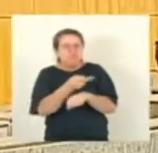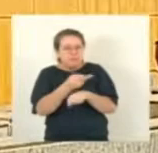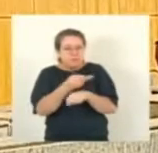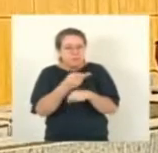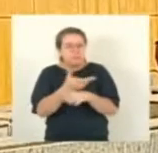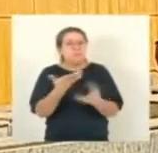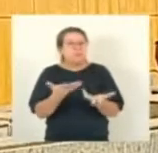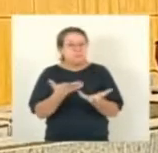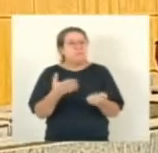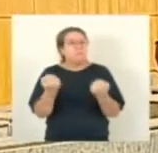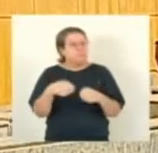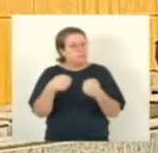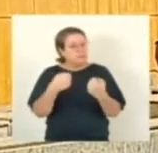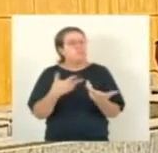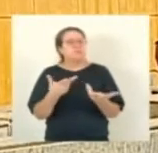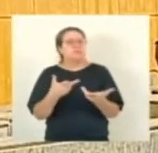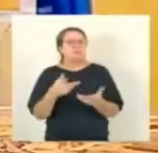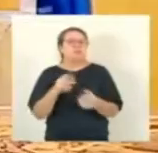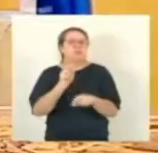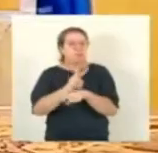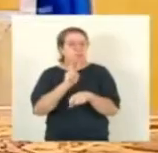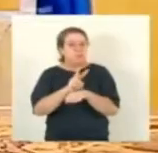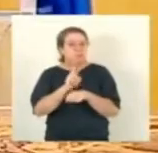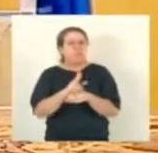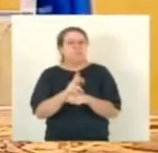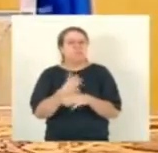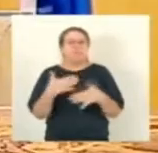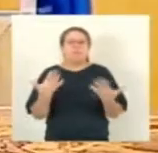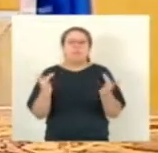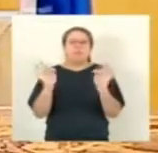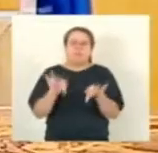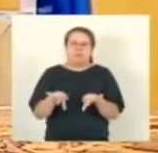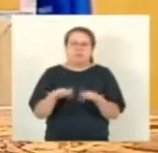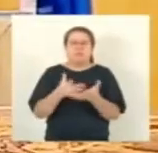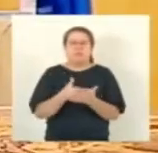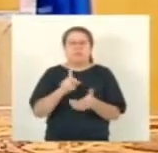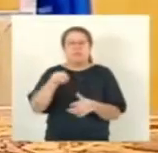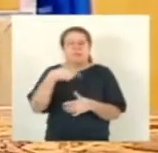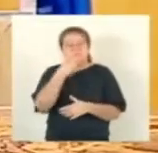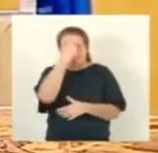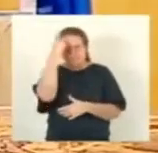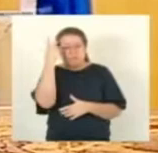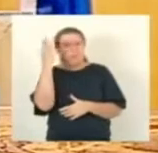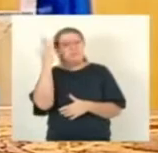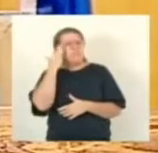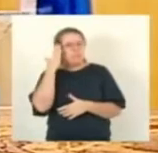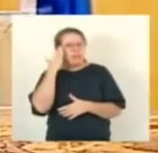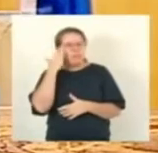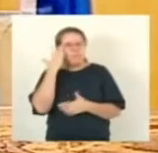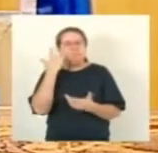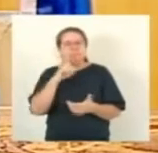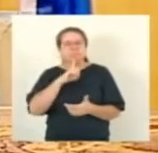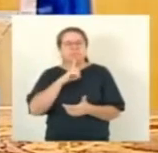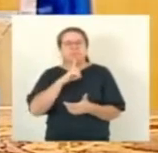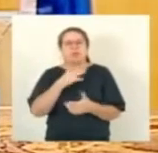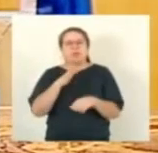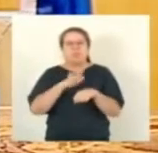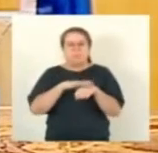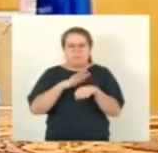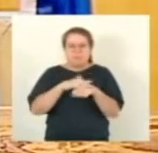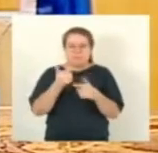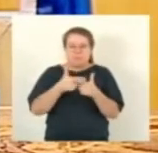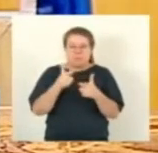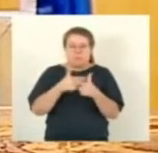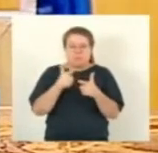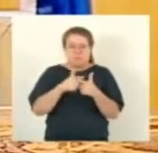adequado. Para finalizar, depois do diagnóstico, a taxa média de